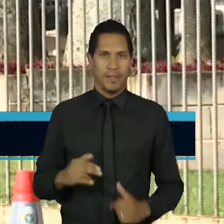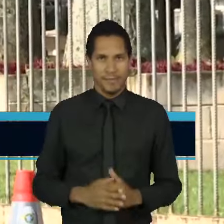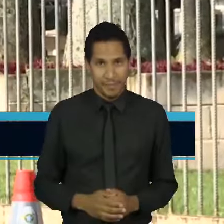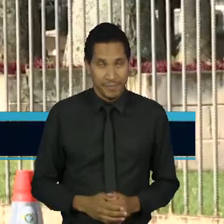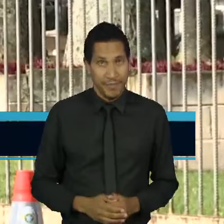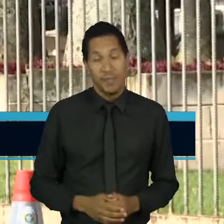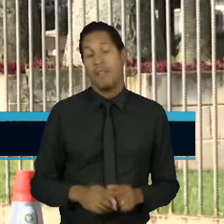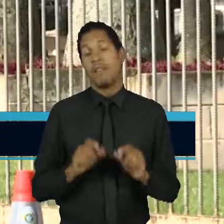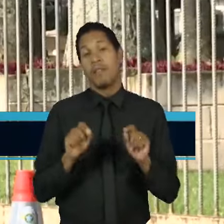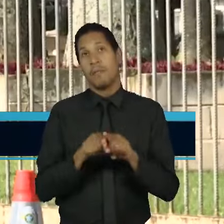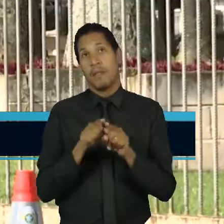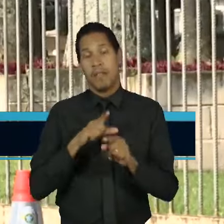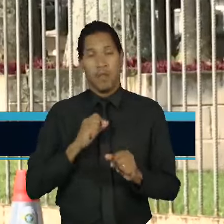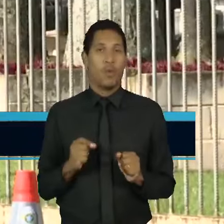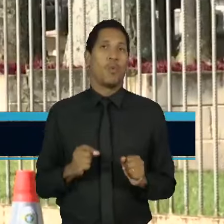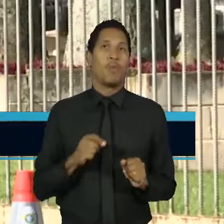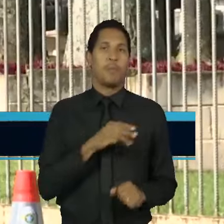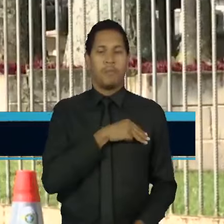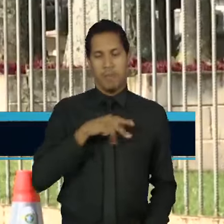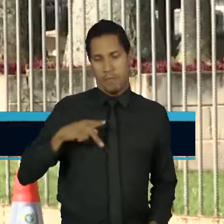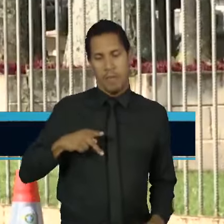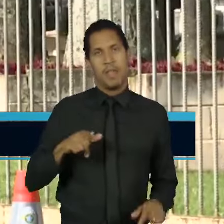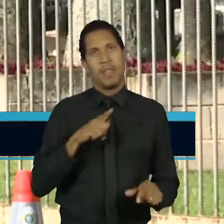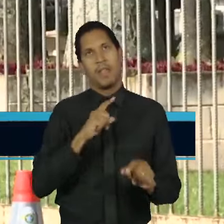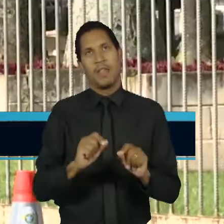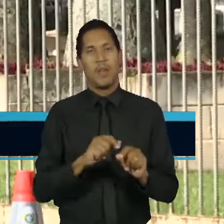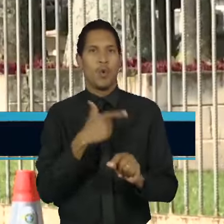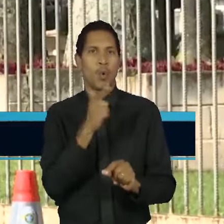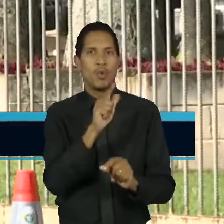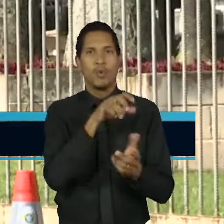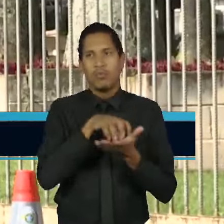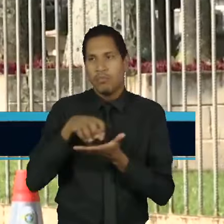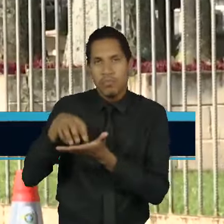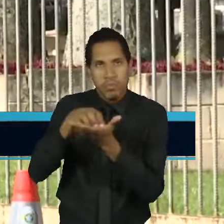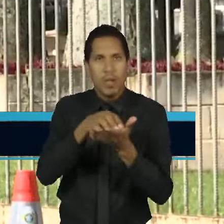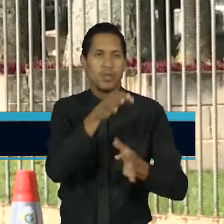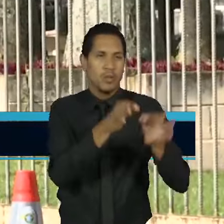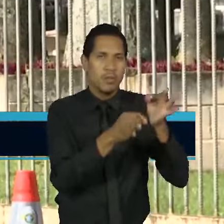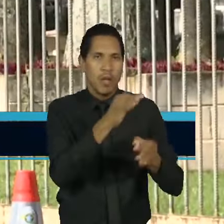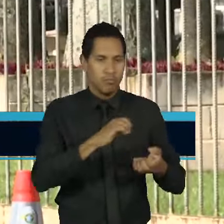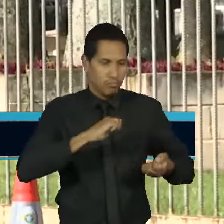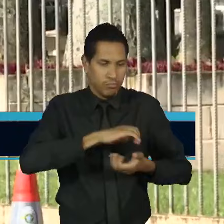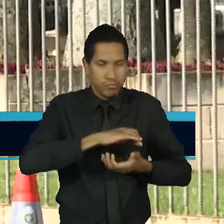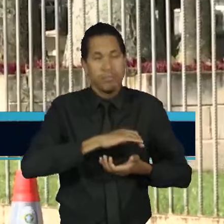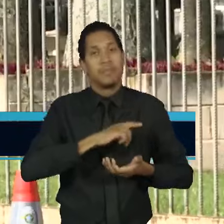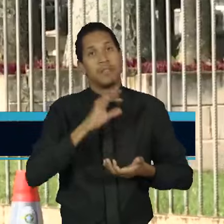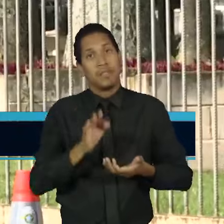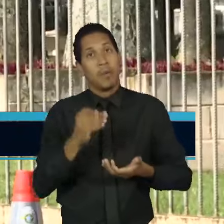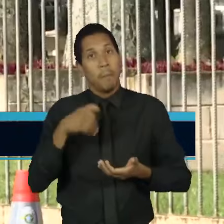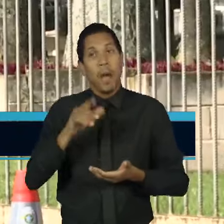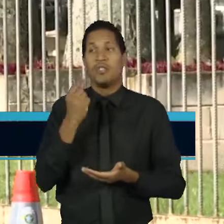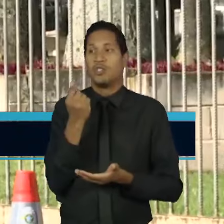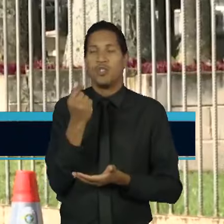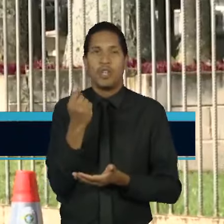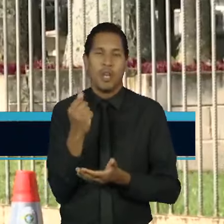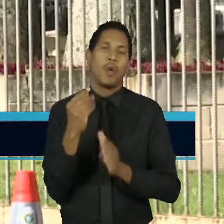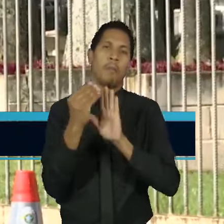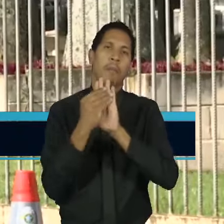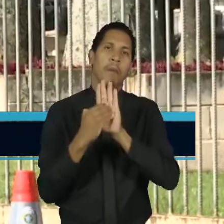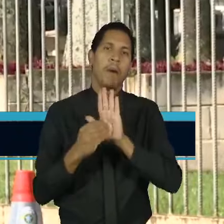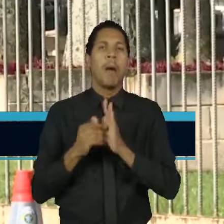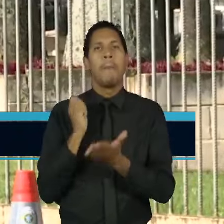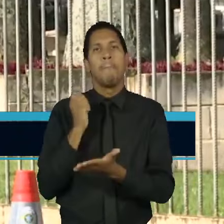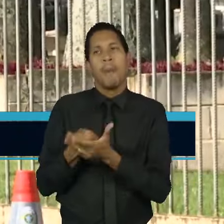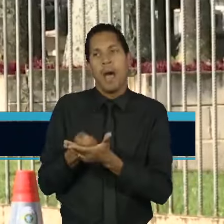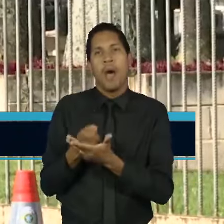Ministério Público, o Supremo Tribunal Federal, entre outras instâncias. A maior parte do custo com o poder judiciário está relacionado ao